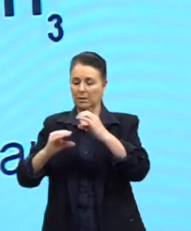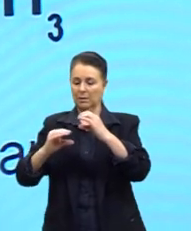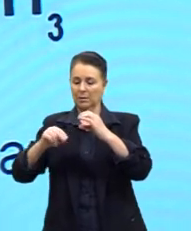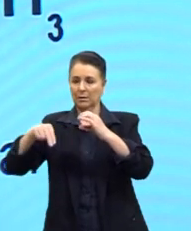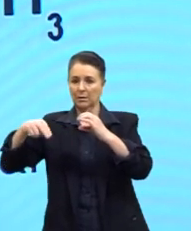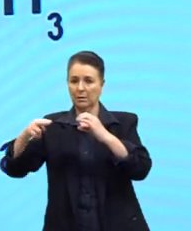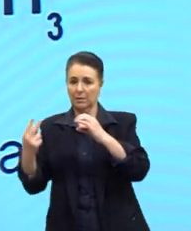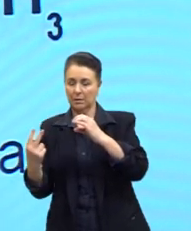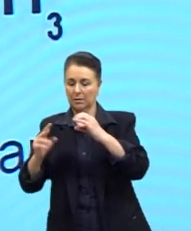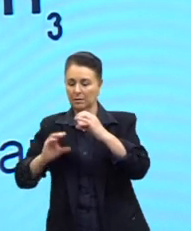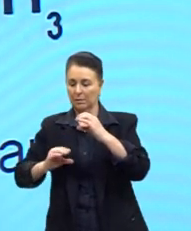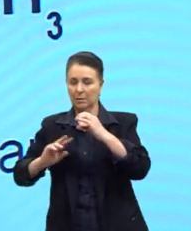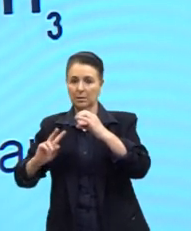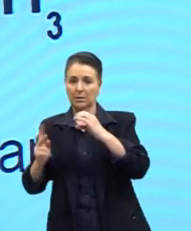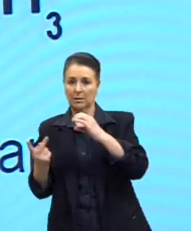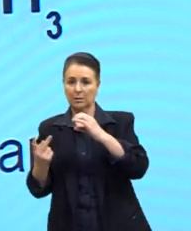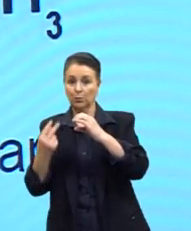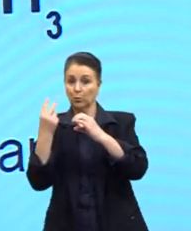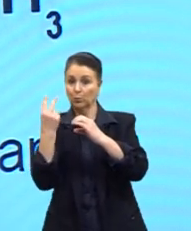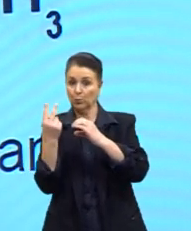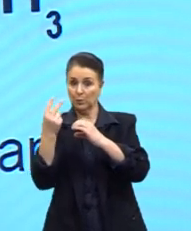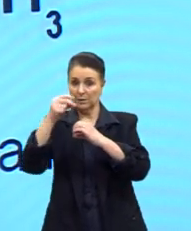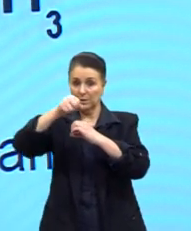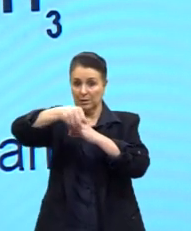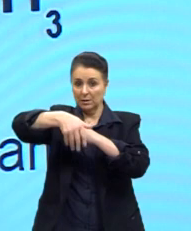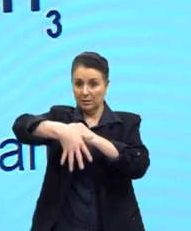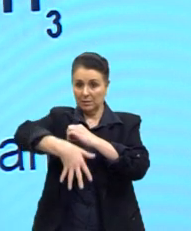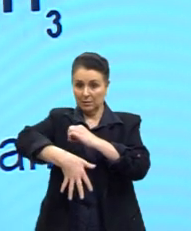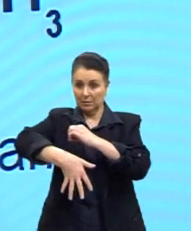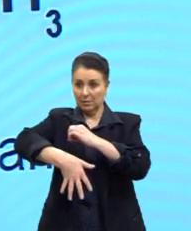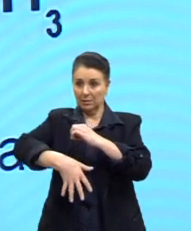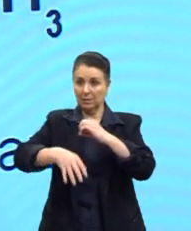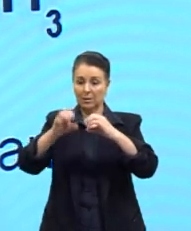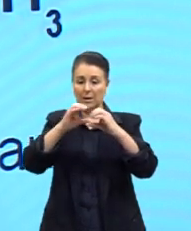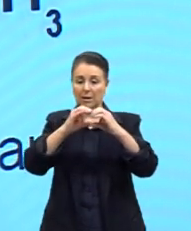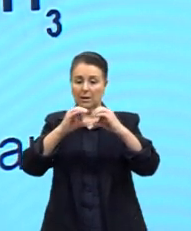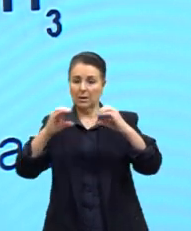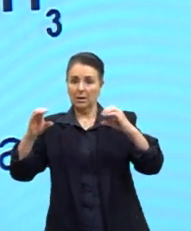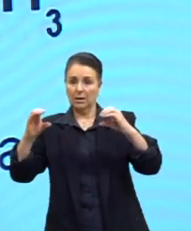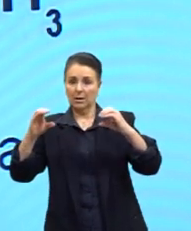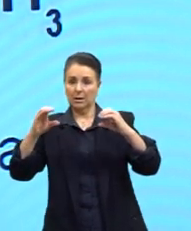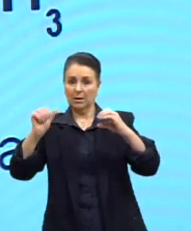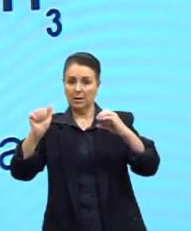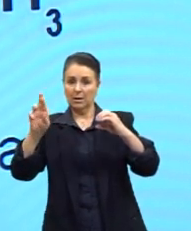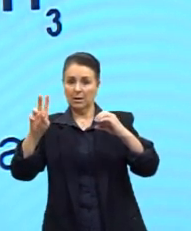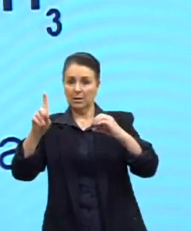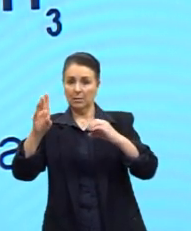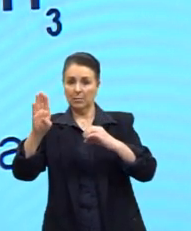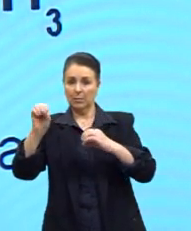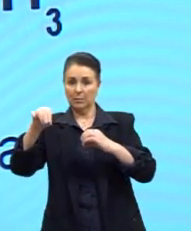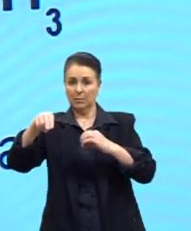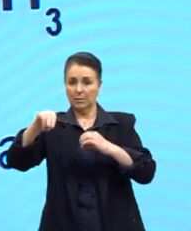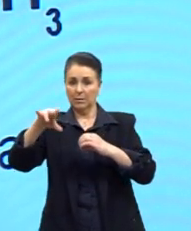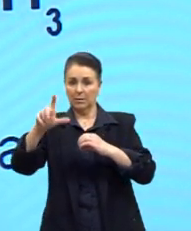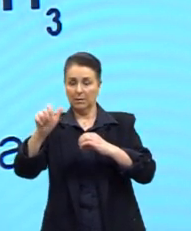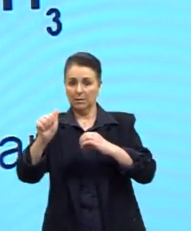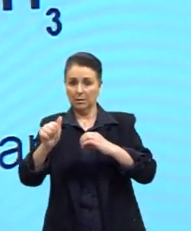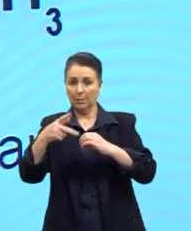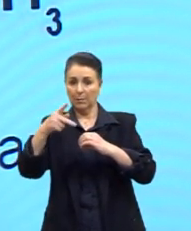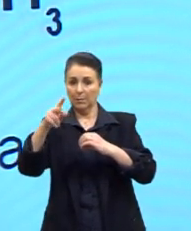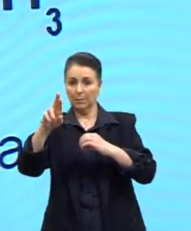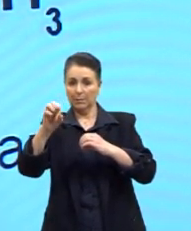nitrogênio, né? Que faz parte aí da cadeia. Então, a cadeia principal é aquela que está com a carbonila, um, dois, três, prop,